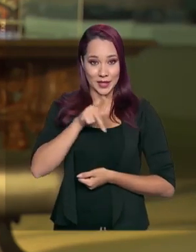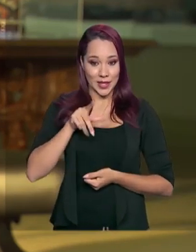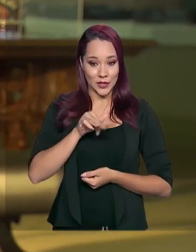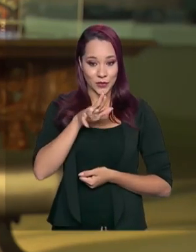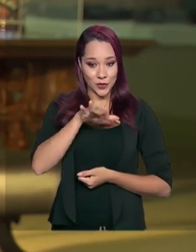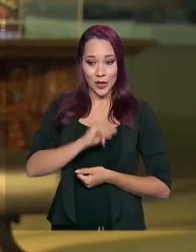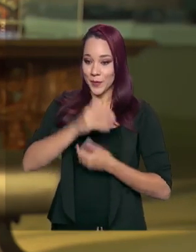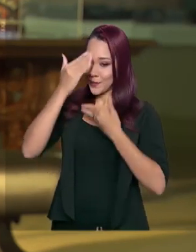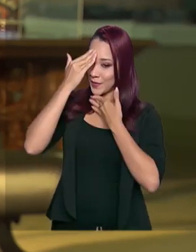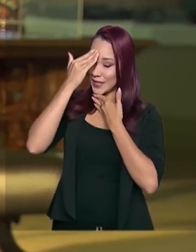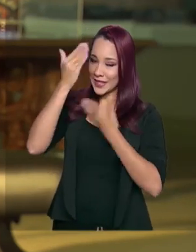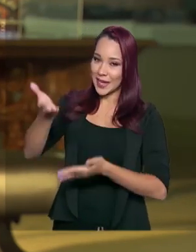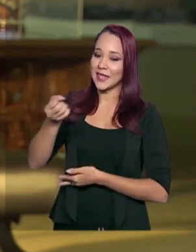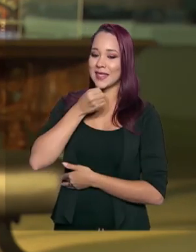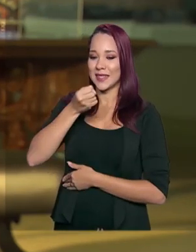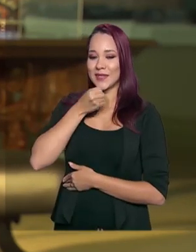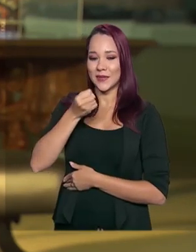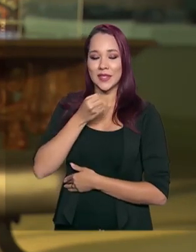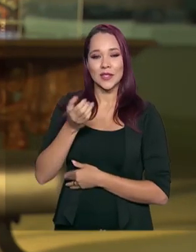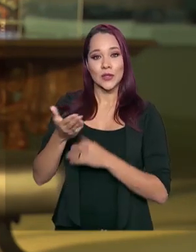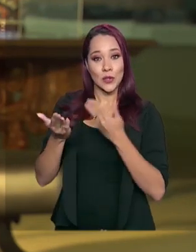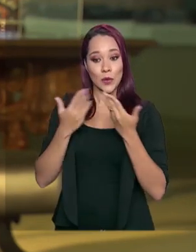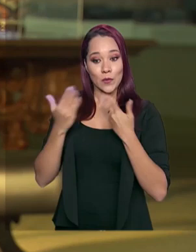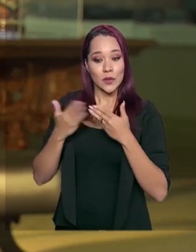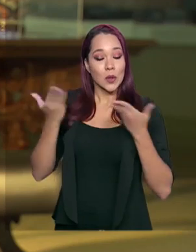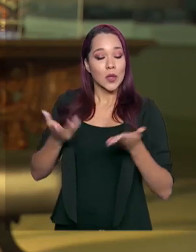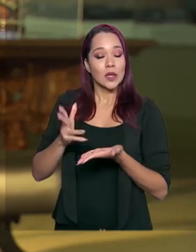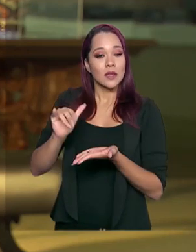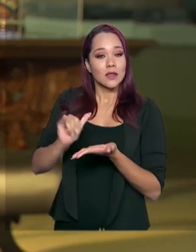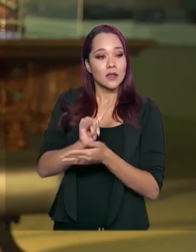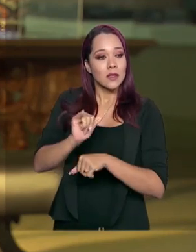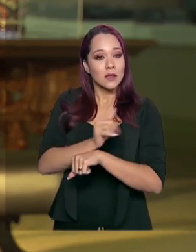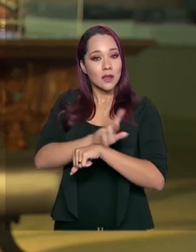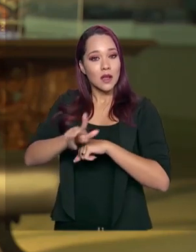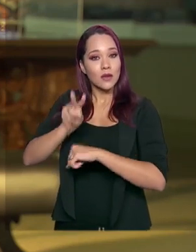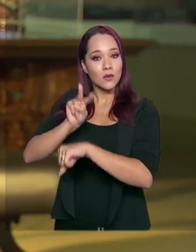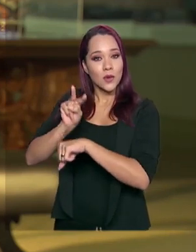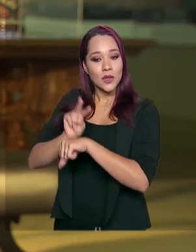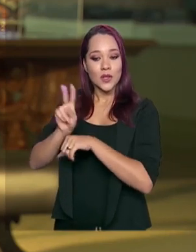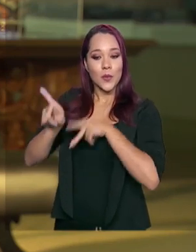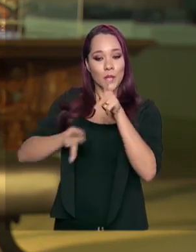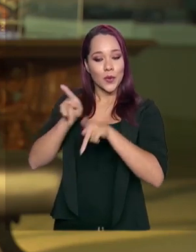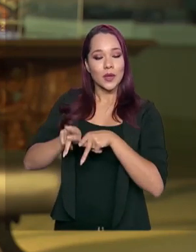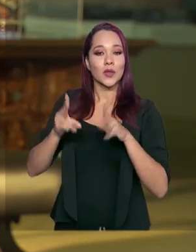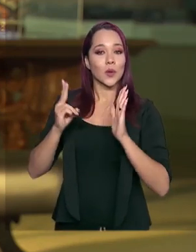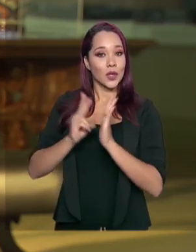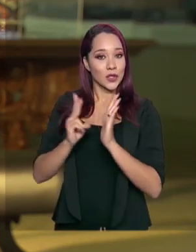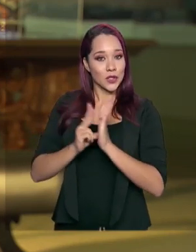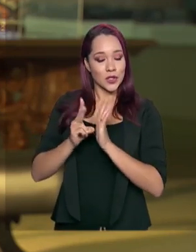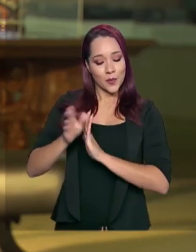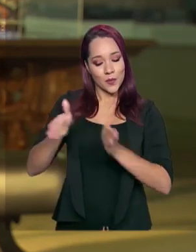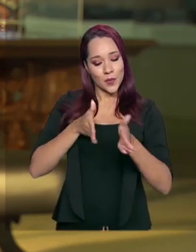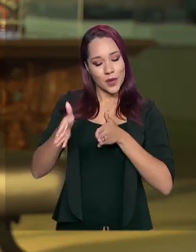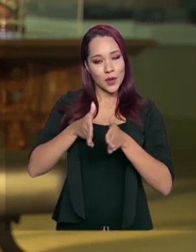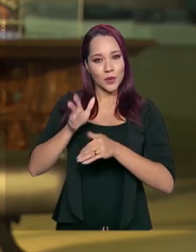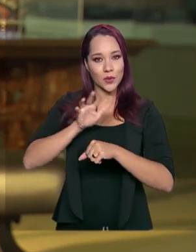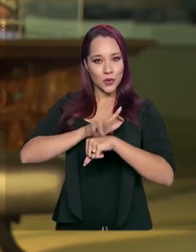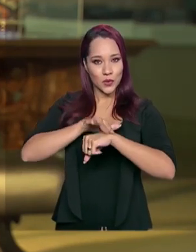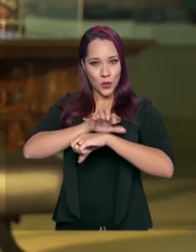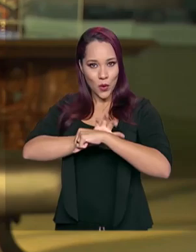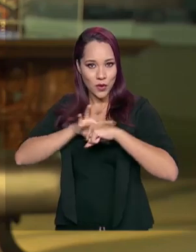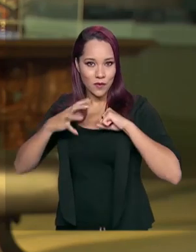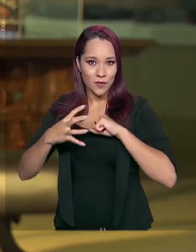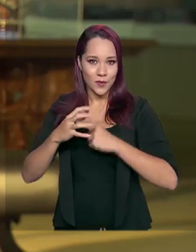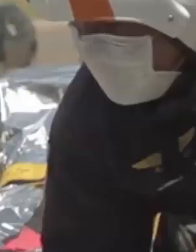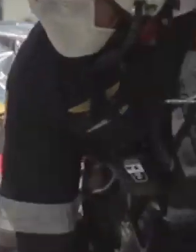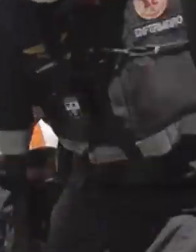FUNAI, muito obrigada pela sua entrevista. Nós conversamos sobre as ações de proteção aos povos indígenas durante a pandemia do novo